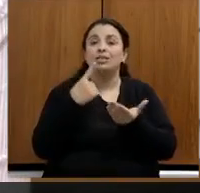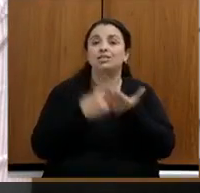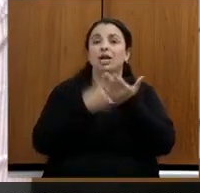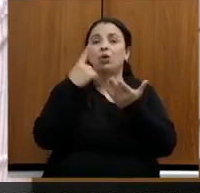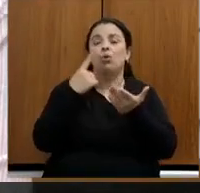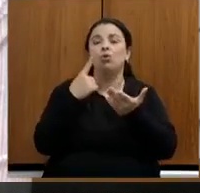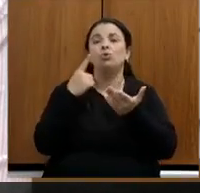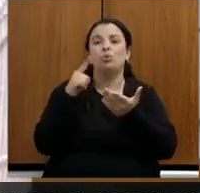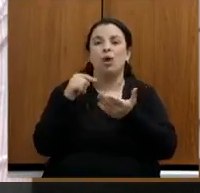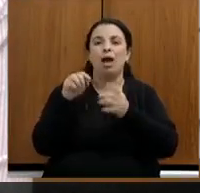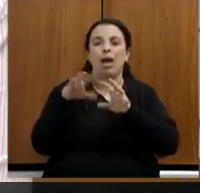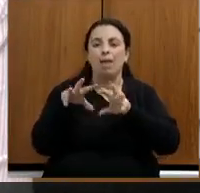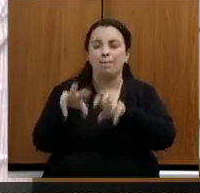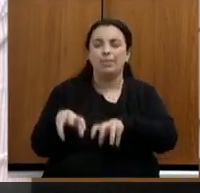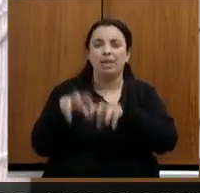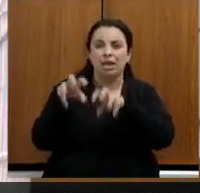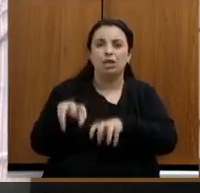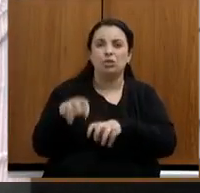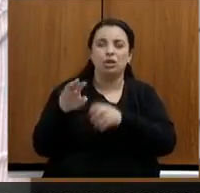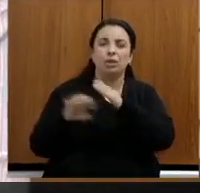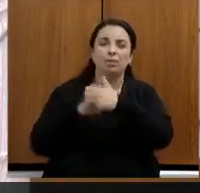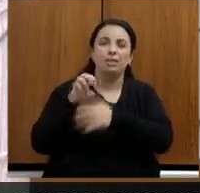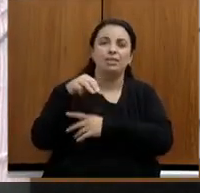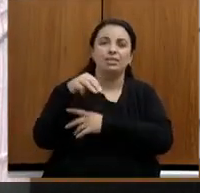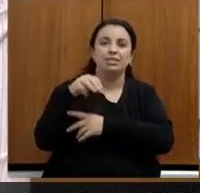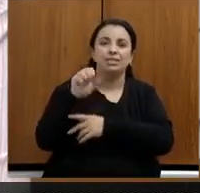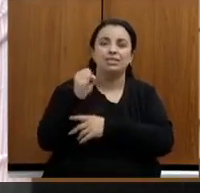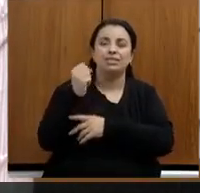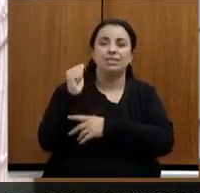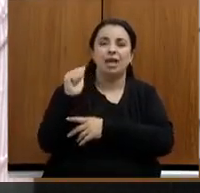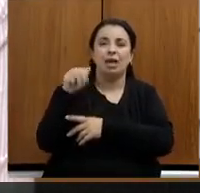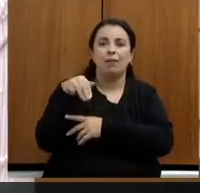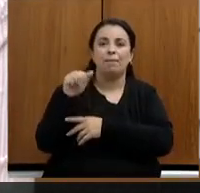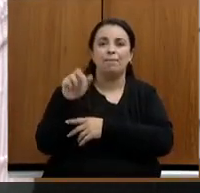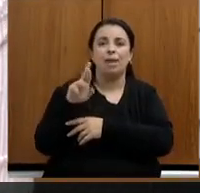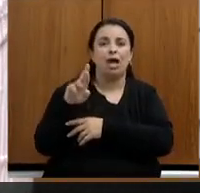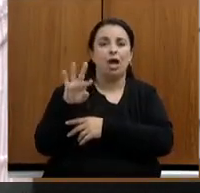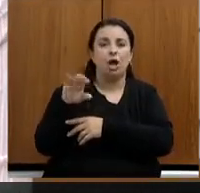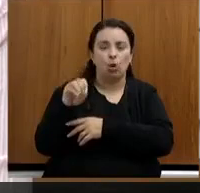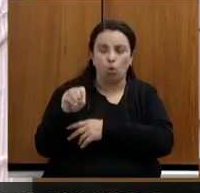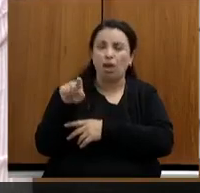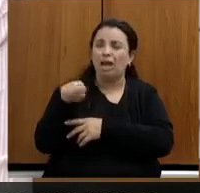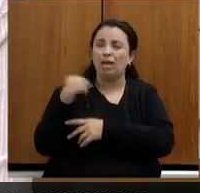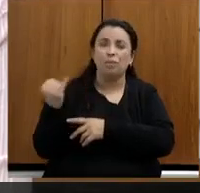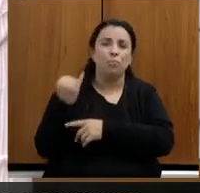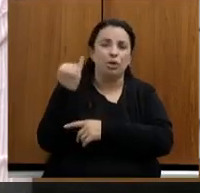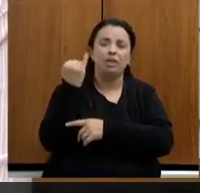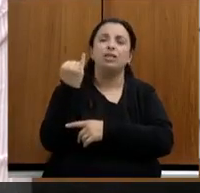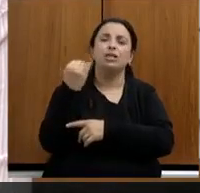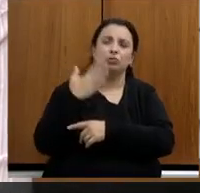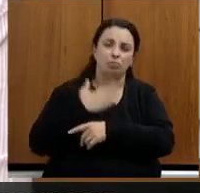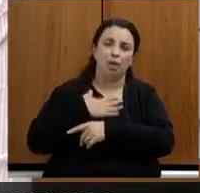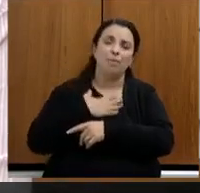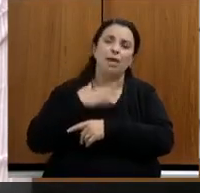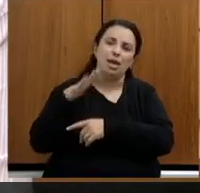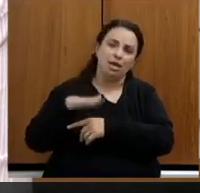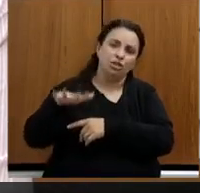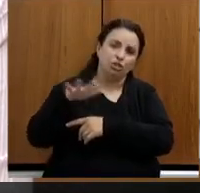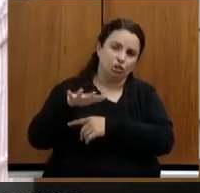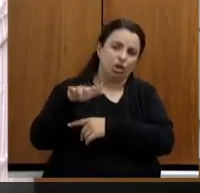fundamental para a minha região e é por isso que eu quero acompanhar bem de perto meus municípios foram